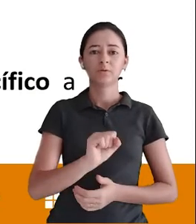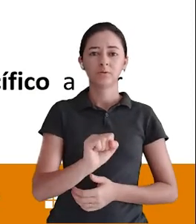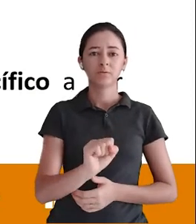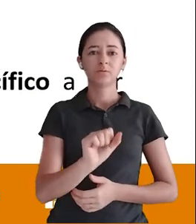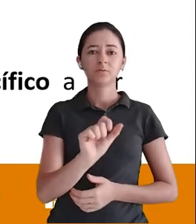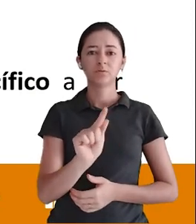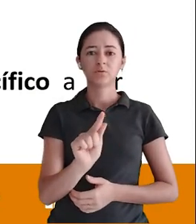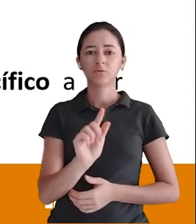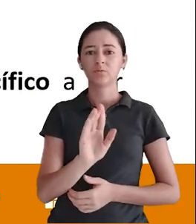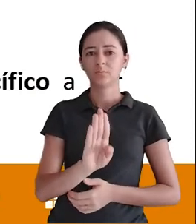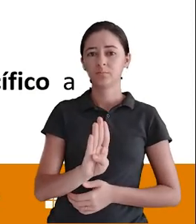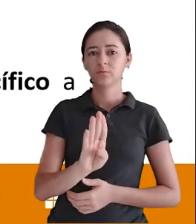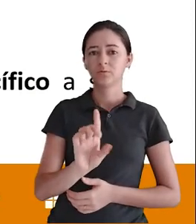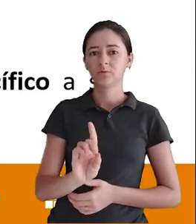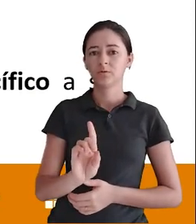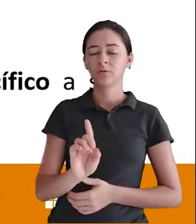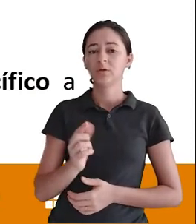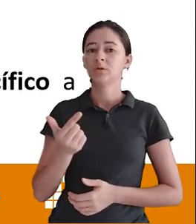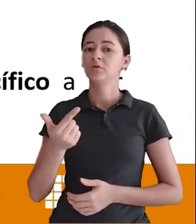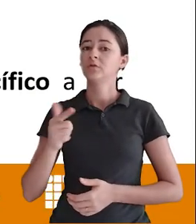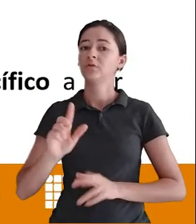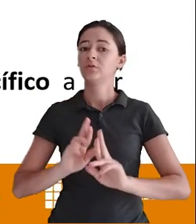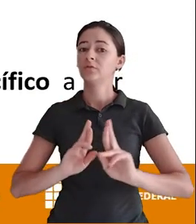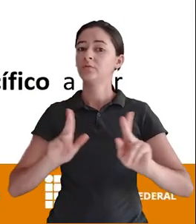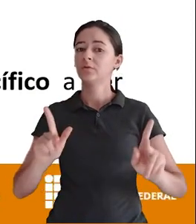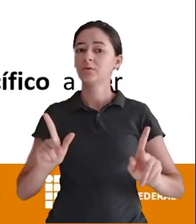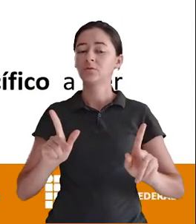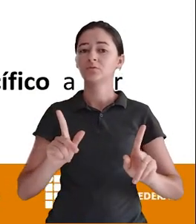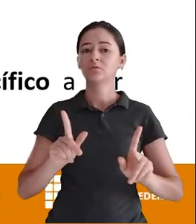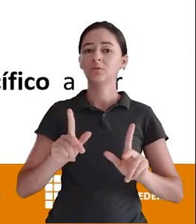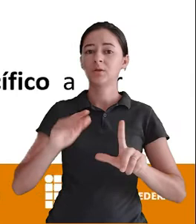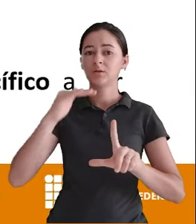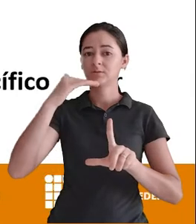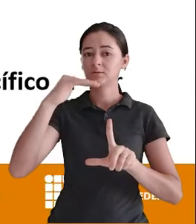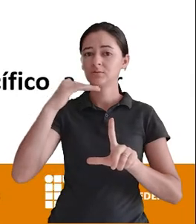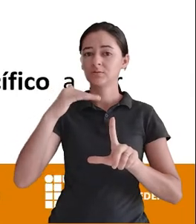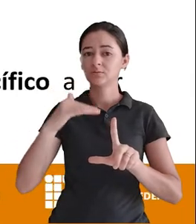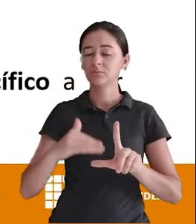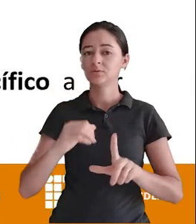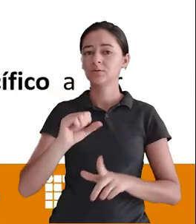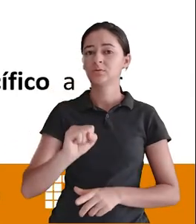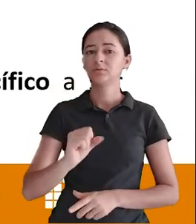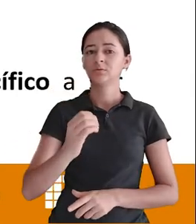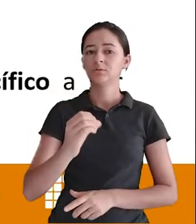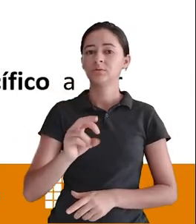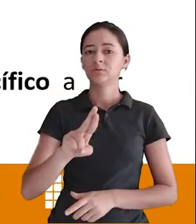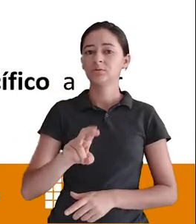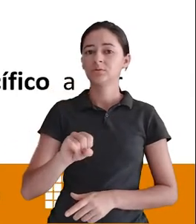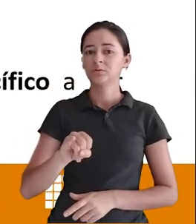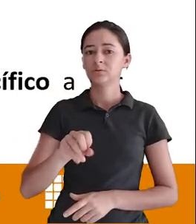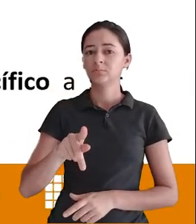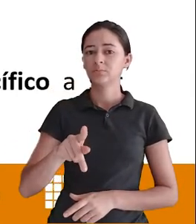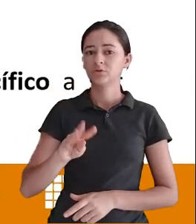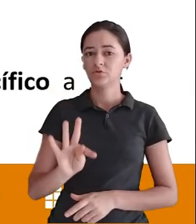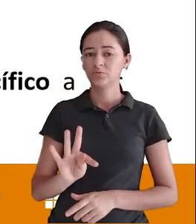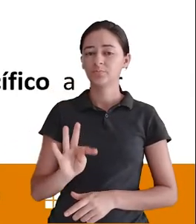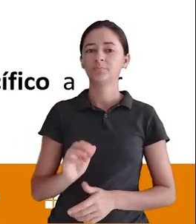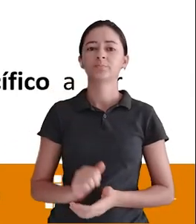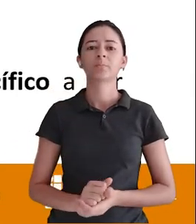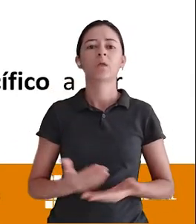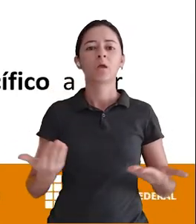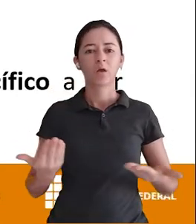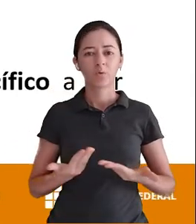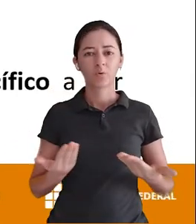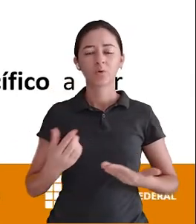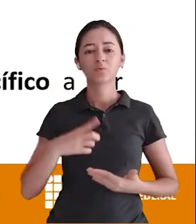E aquele script que você usa Para criar tabelas Coisas distintas O comando ALTER TABLE Certo? Que nós